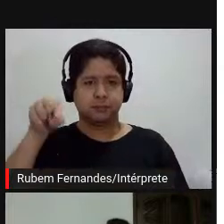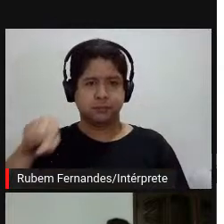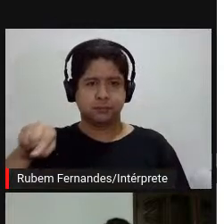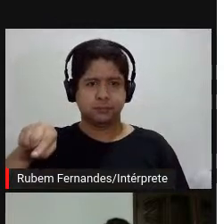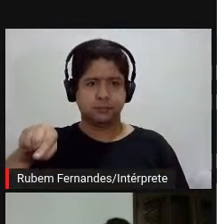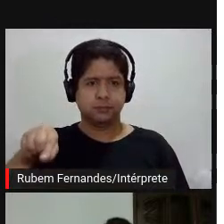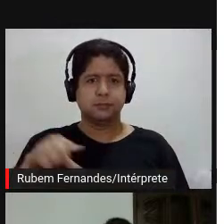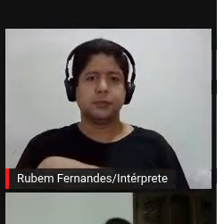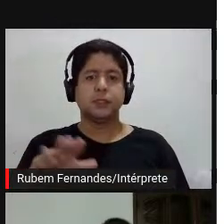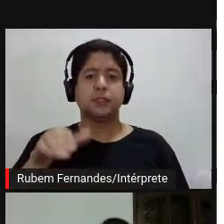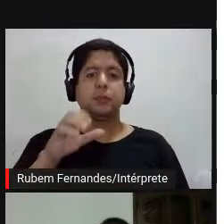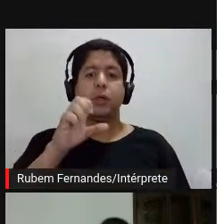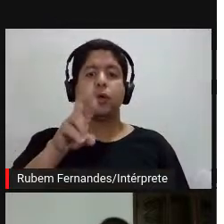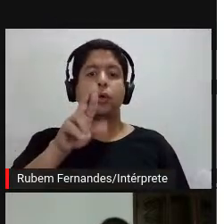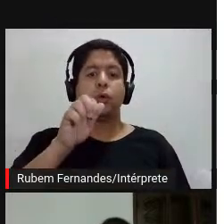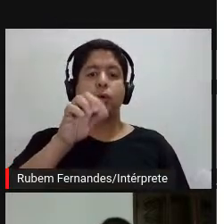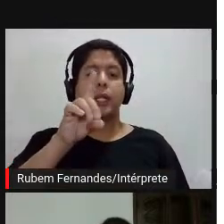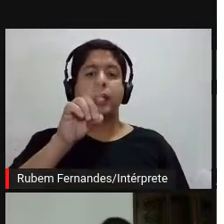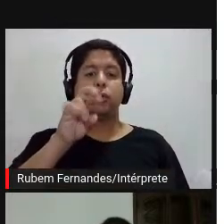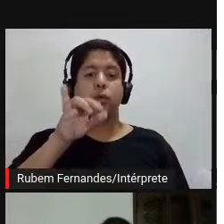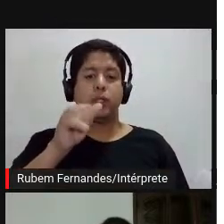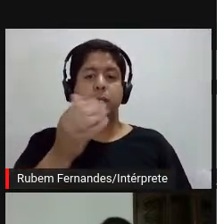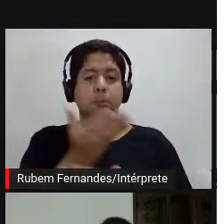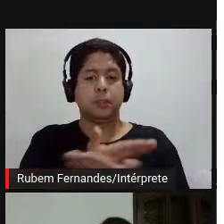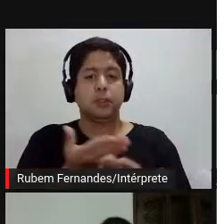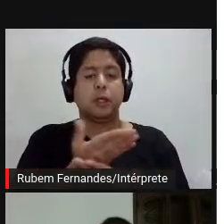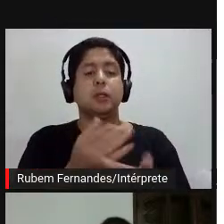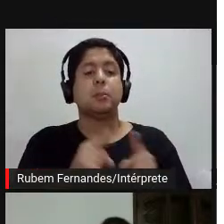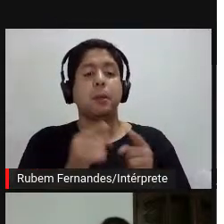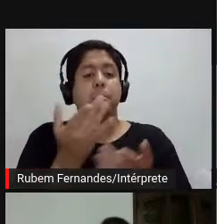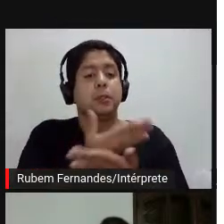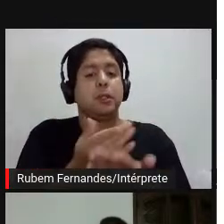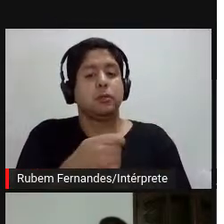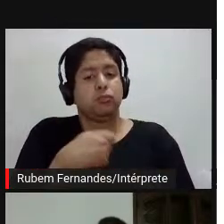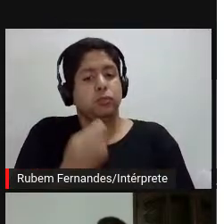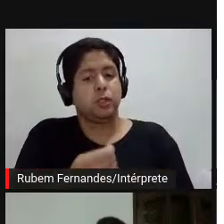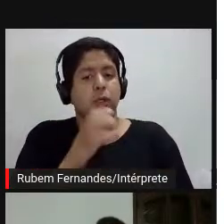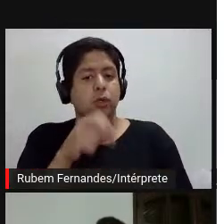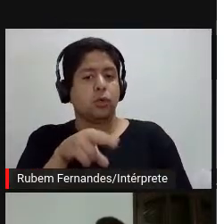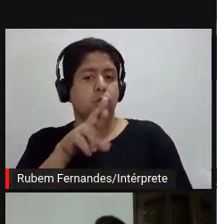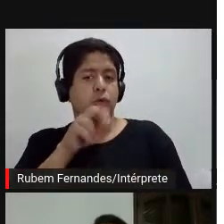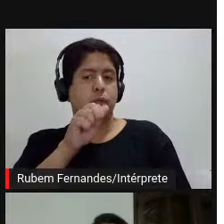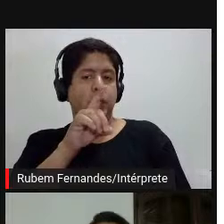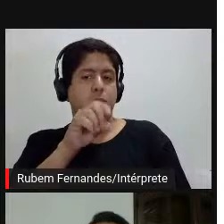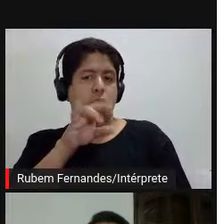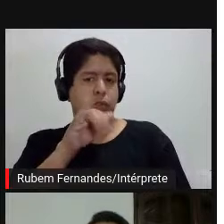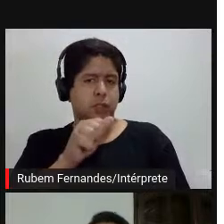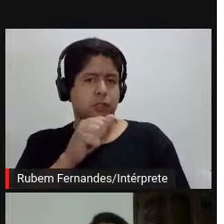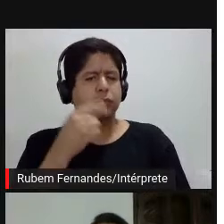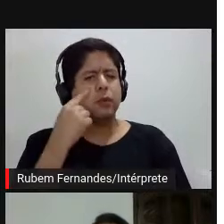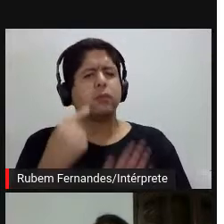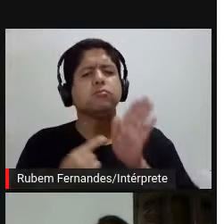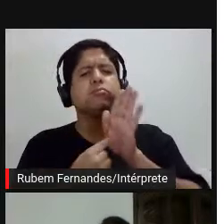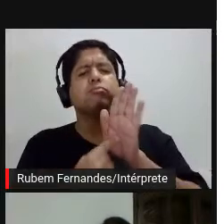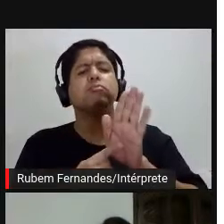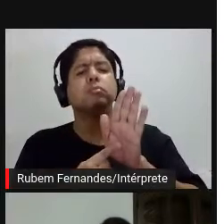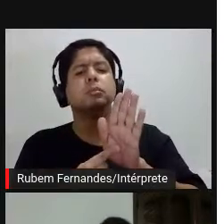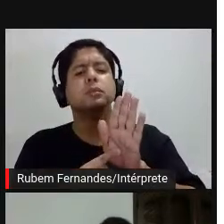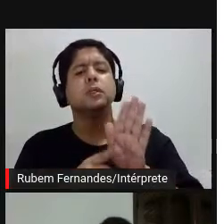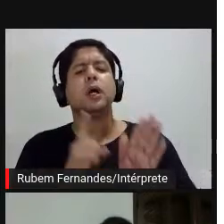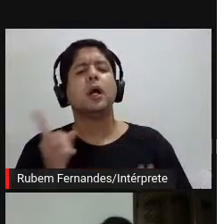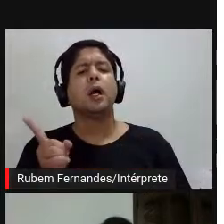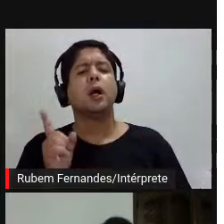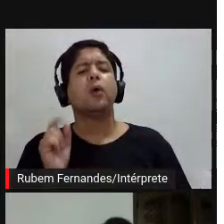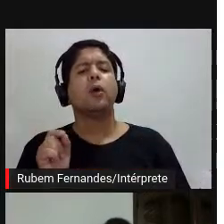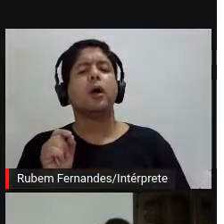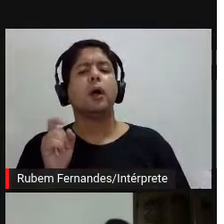chamando de curadoria como mediação e mediação como curadoria, fala, né, como vocês podem ver nessa primeira imagem, essa pessoa que está